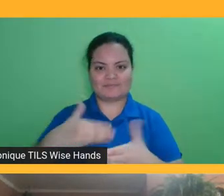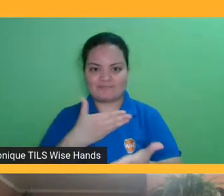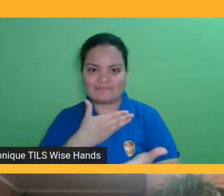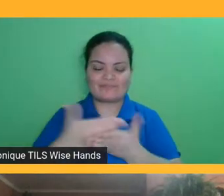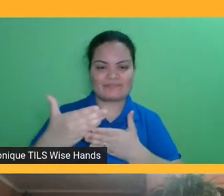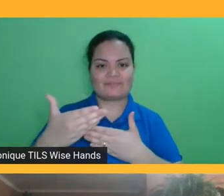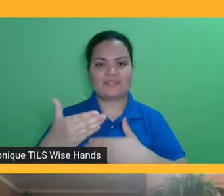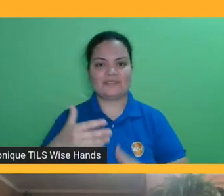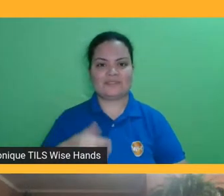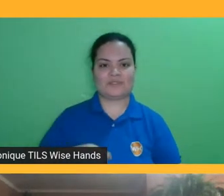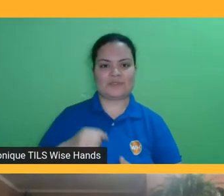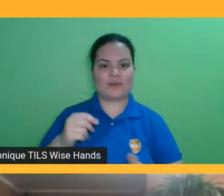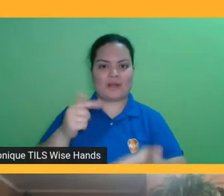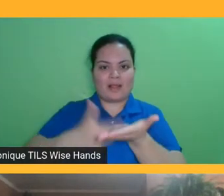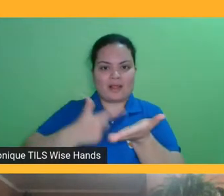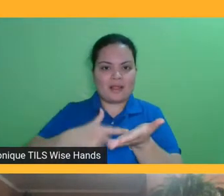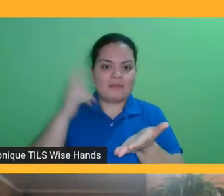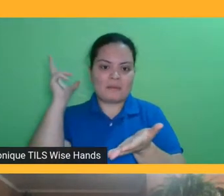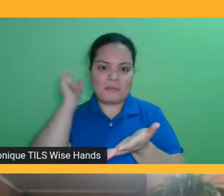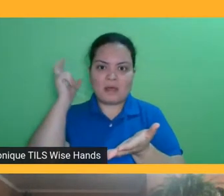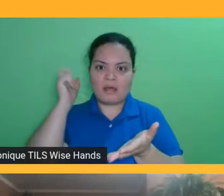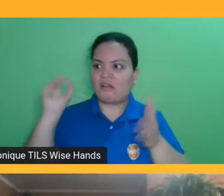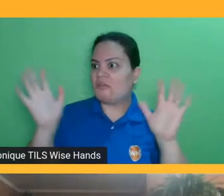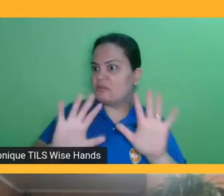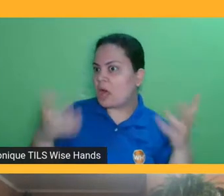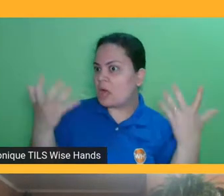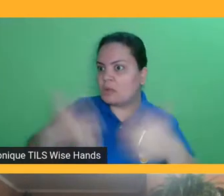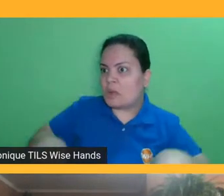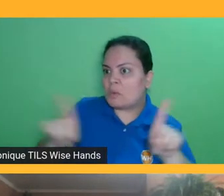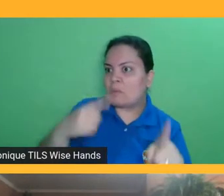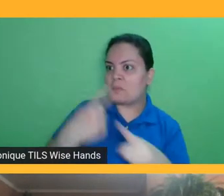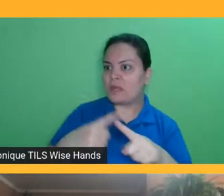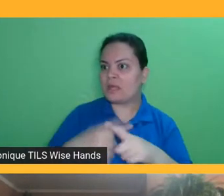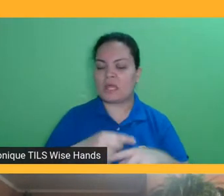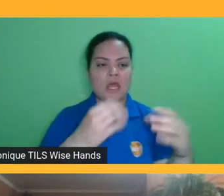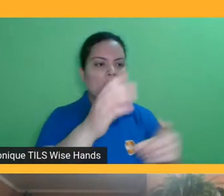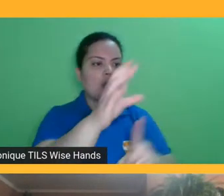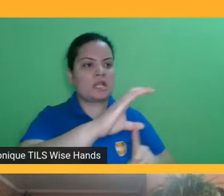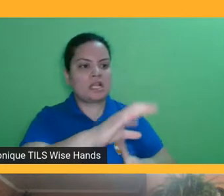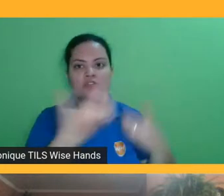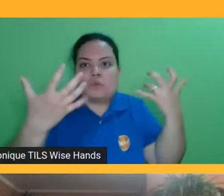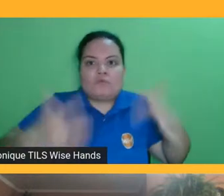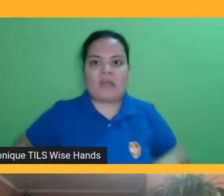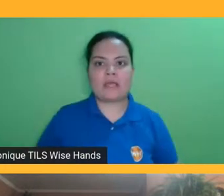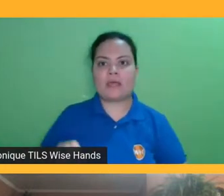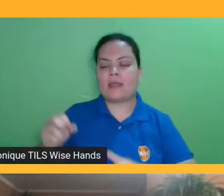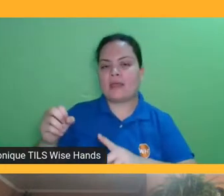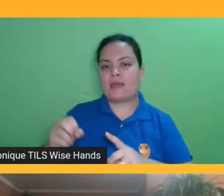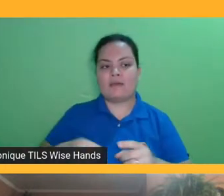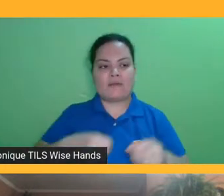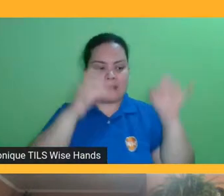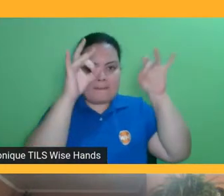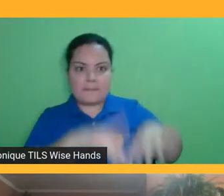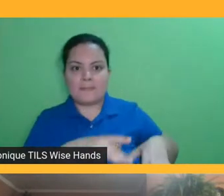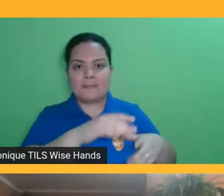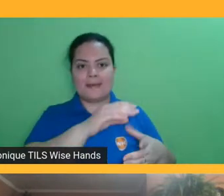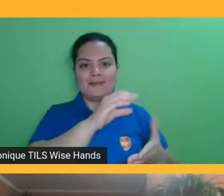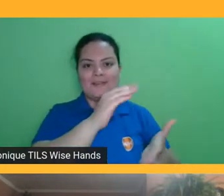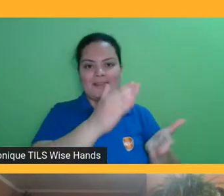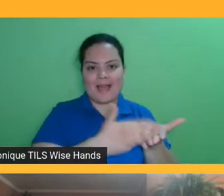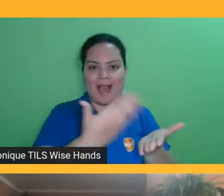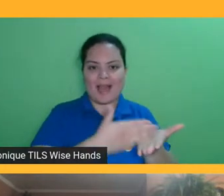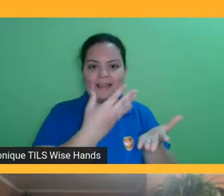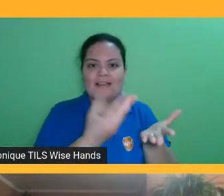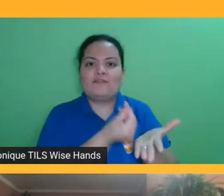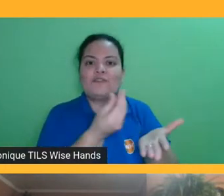canibalizar o livro, as pessoas iam deixar de comprar o livro físico para ouvir o áudio, e isso não é verdade, cada vez mais que o